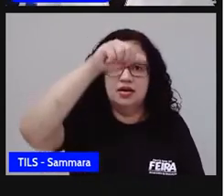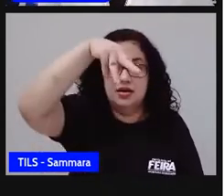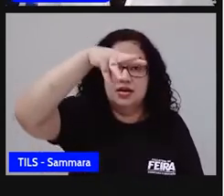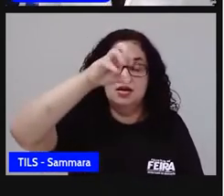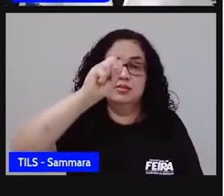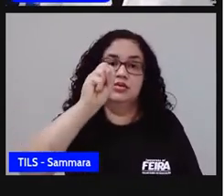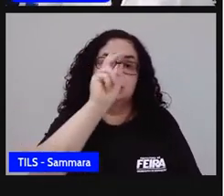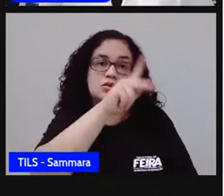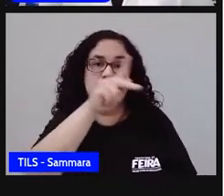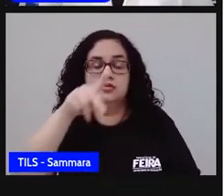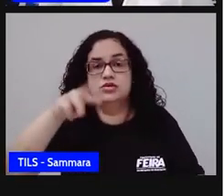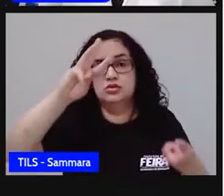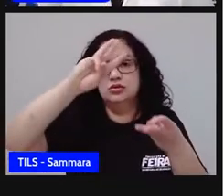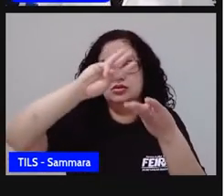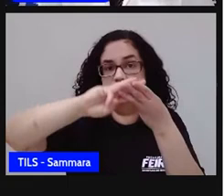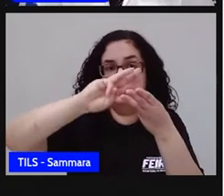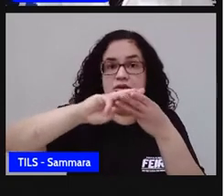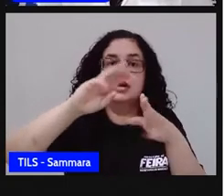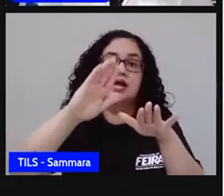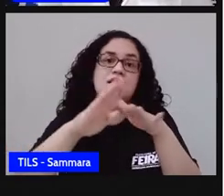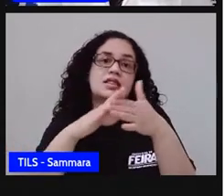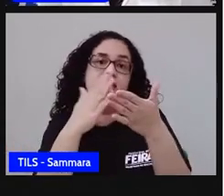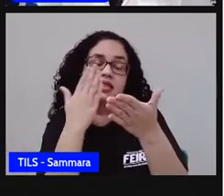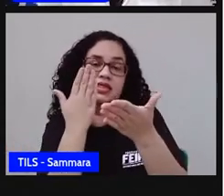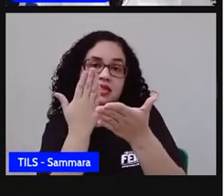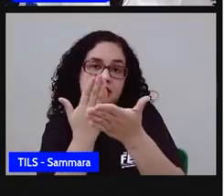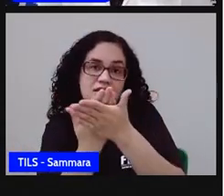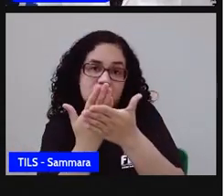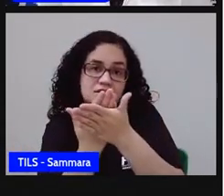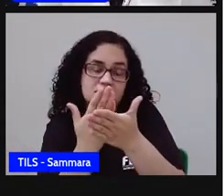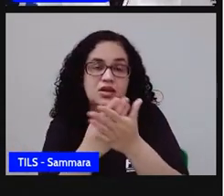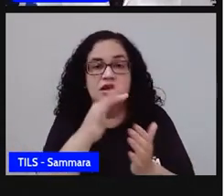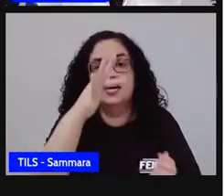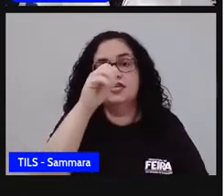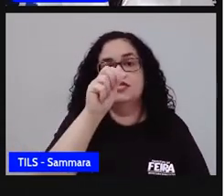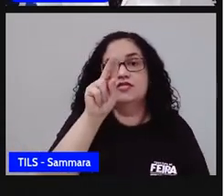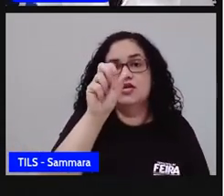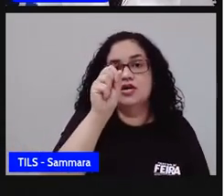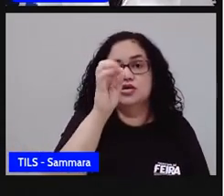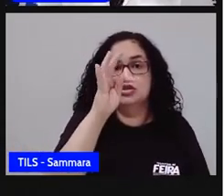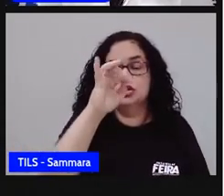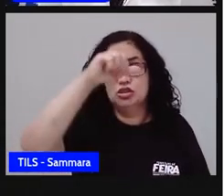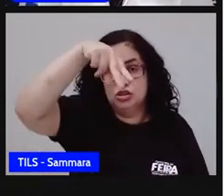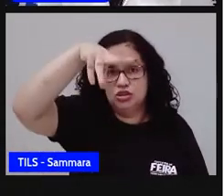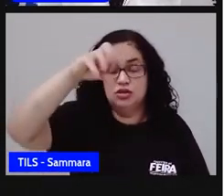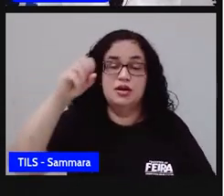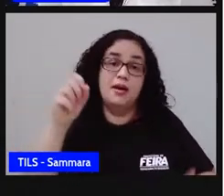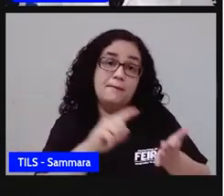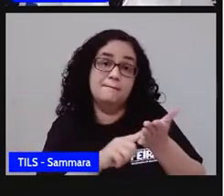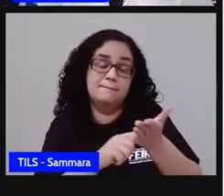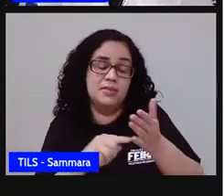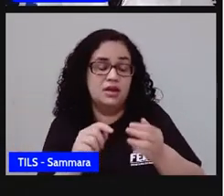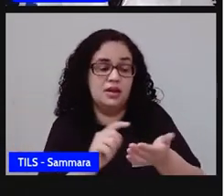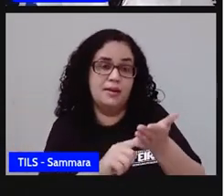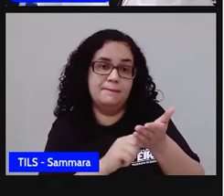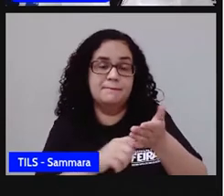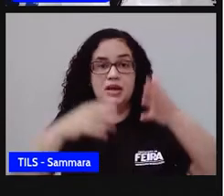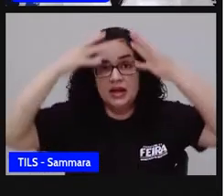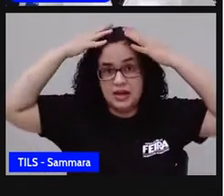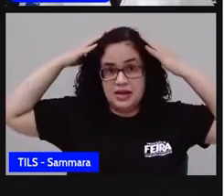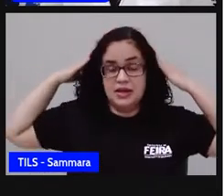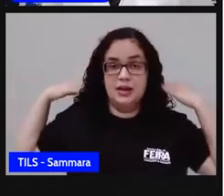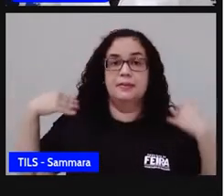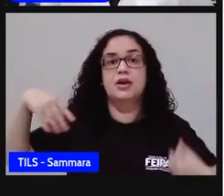matemática da Escola Municipal Faustino Dias Lima, tenho pele branca, cabelo